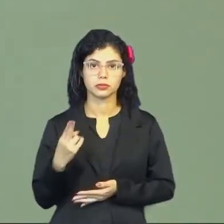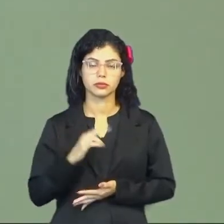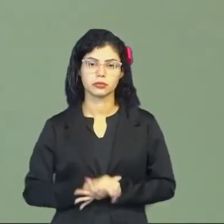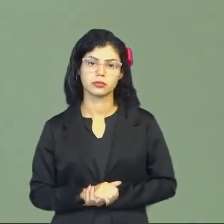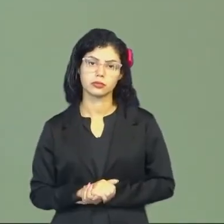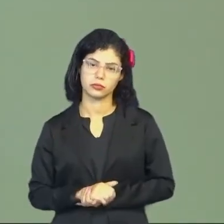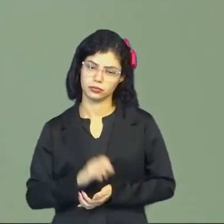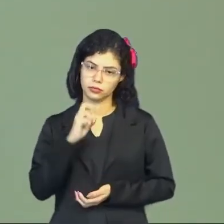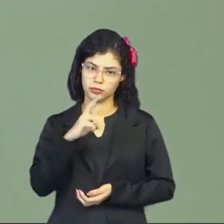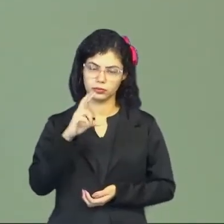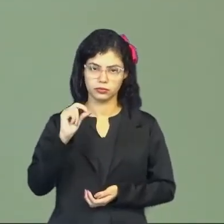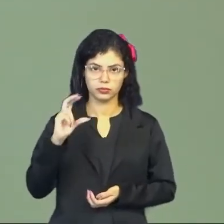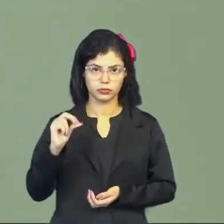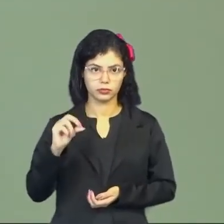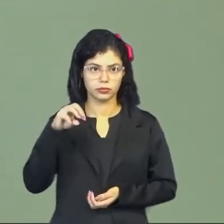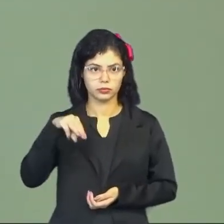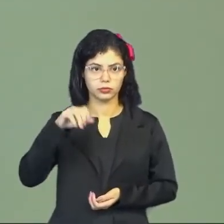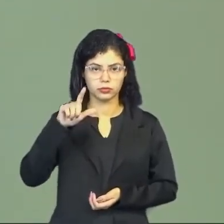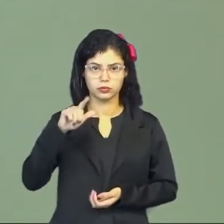Ou 500 ml.